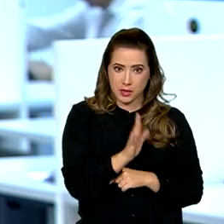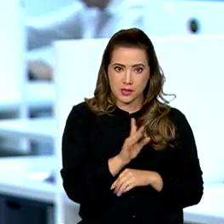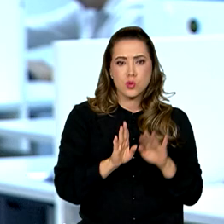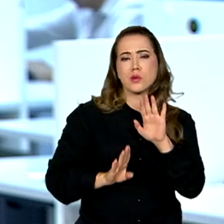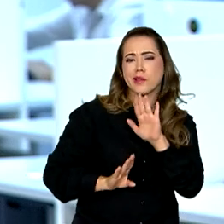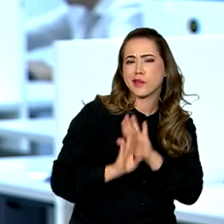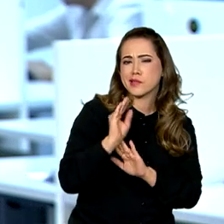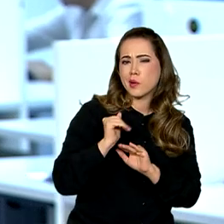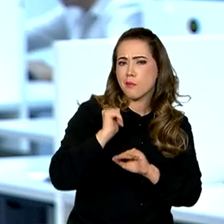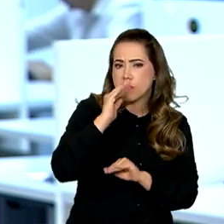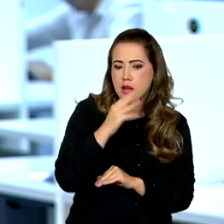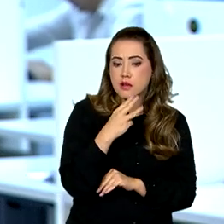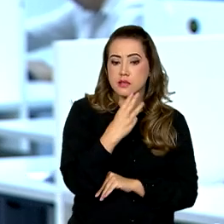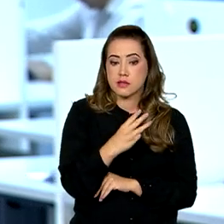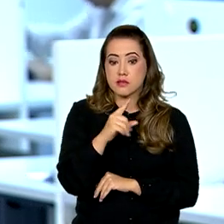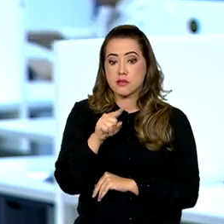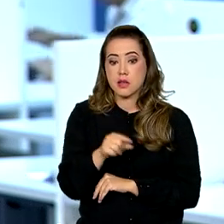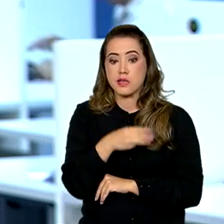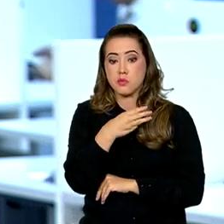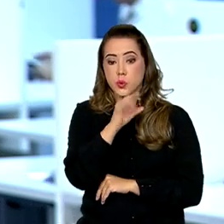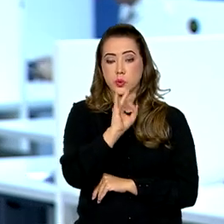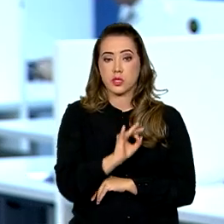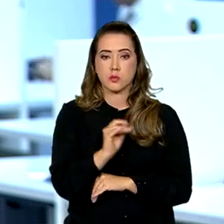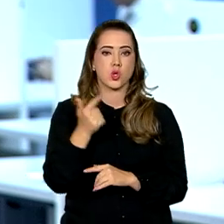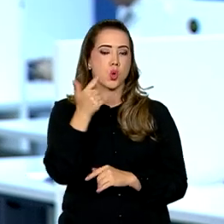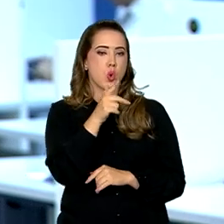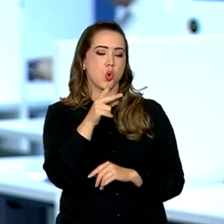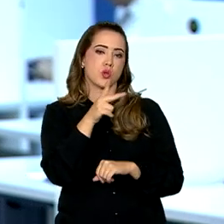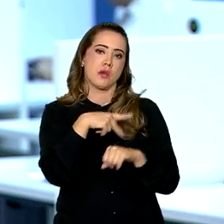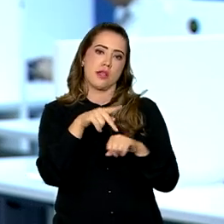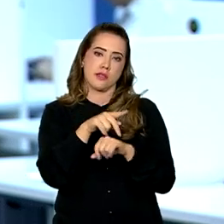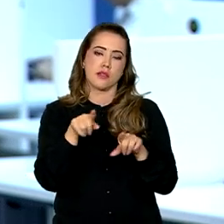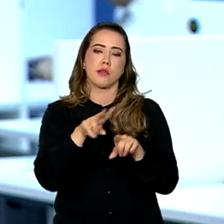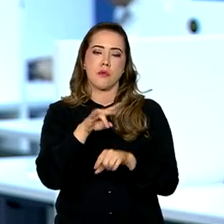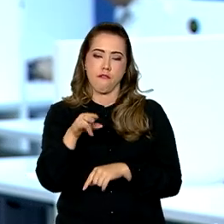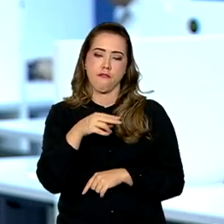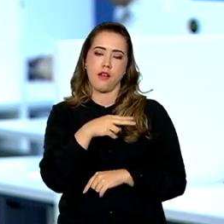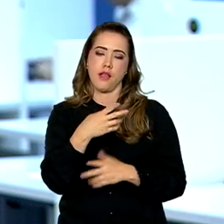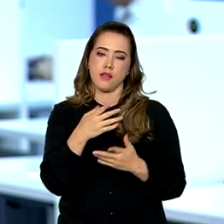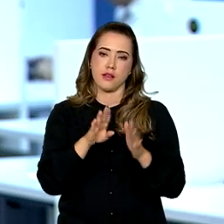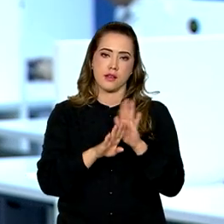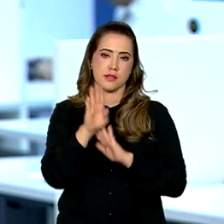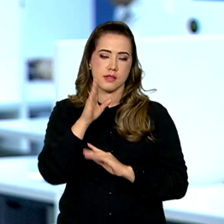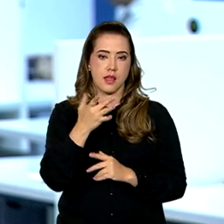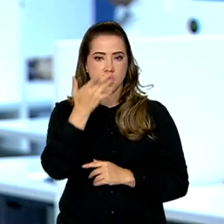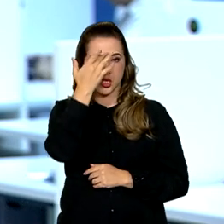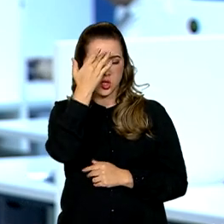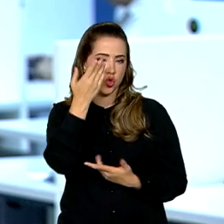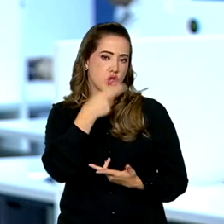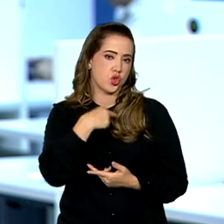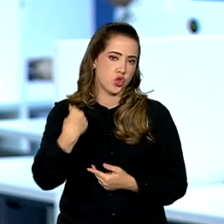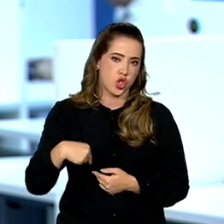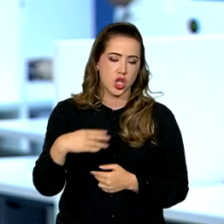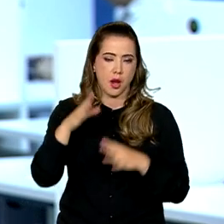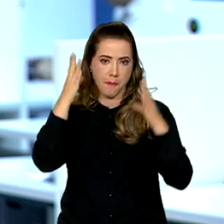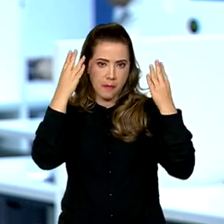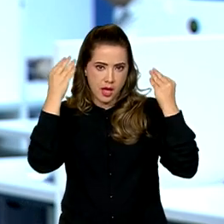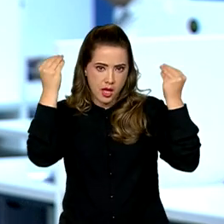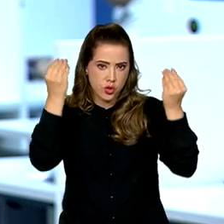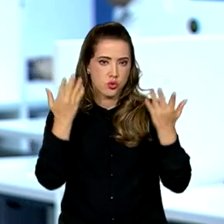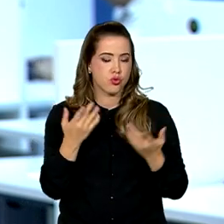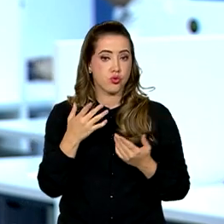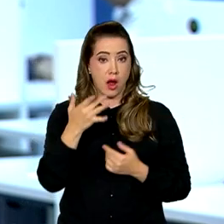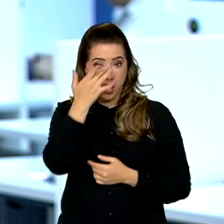e também devem crescer, China, Rússia, México e também a Índia. Neste caso, um crescimento previsto superior a